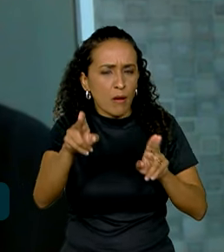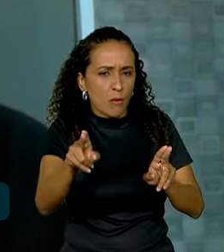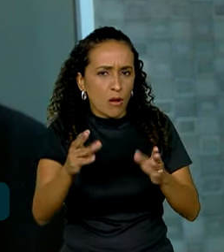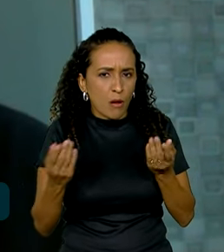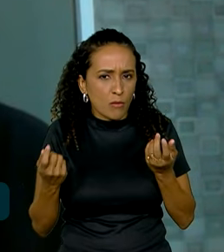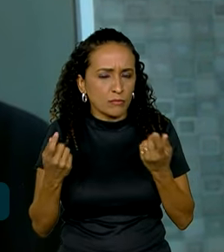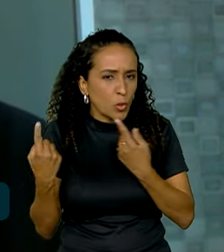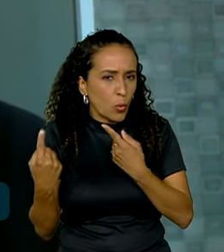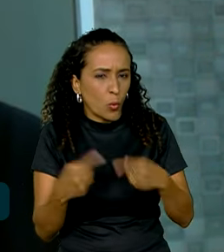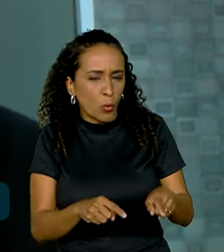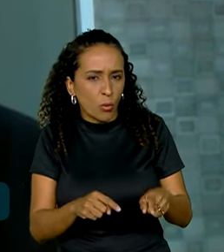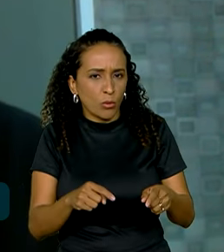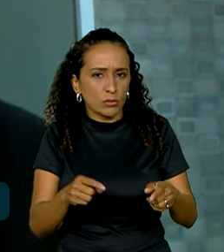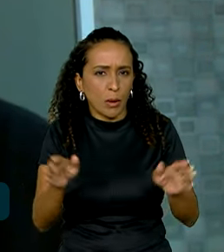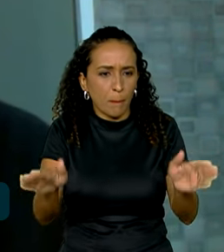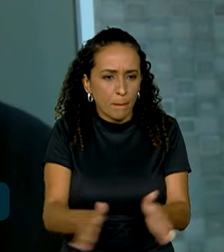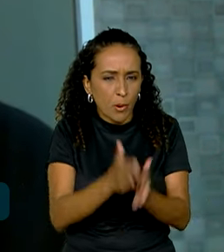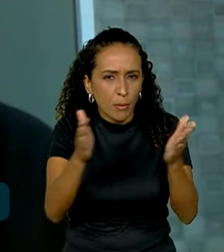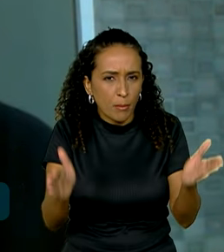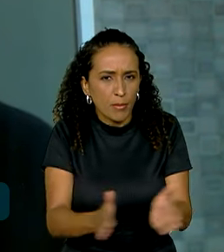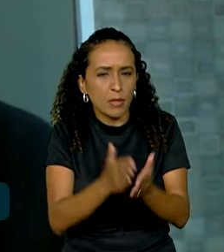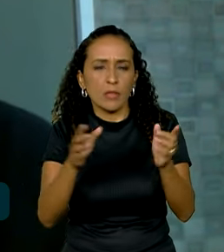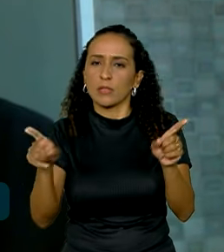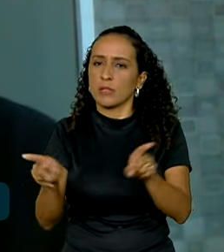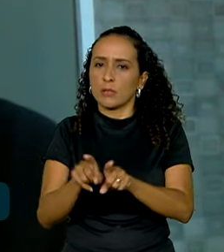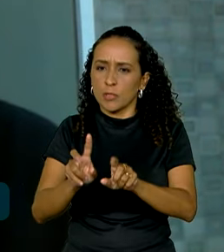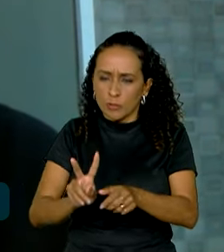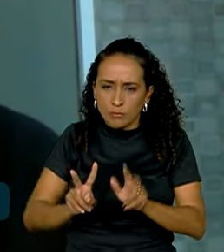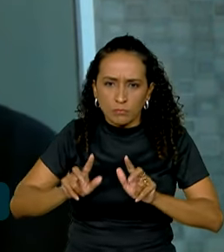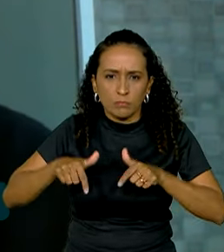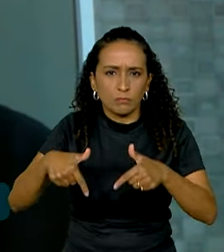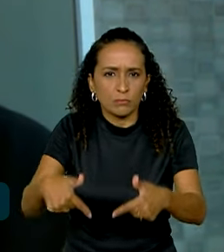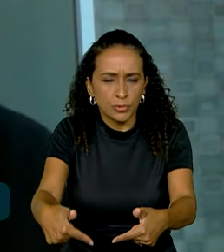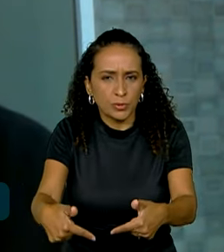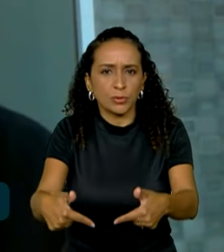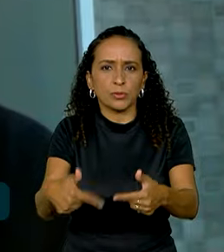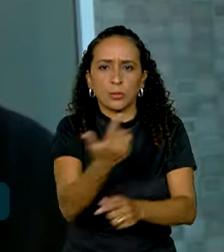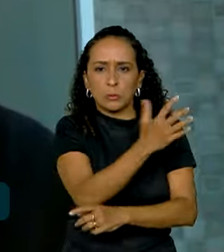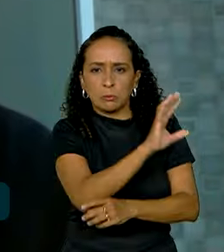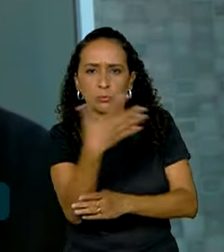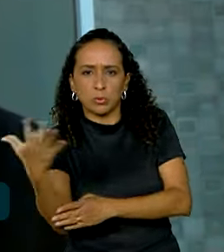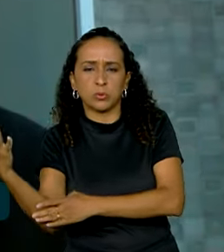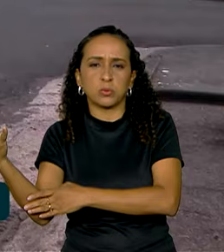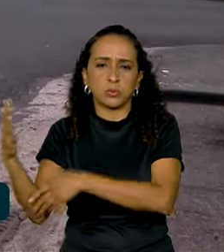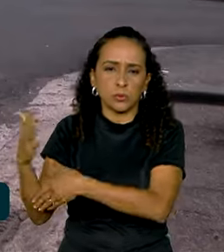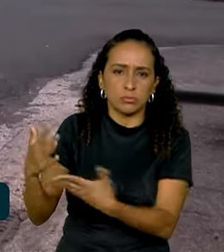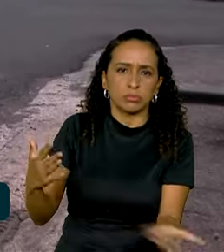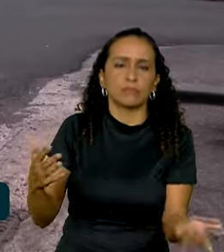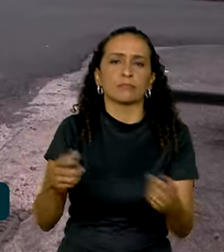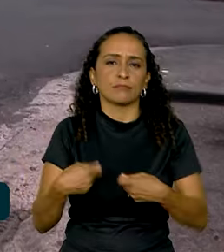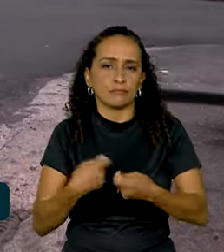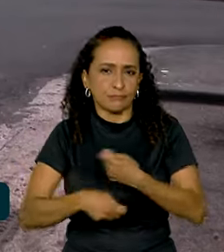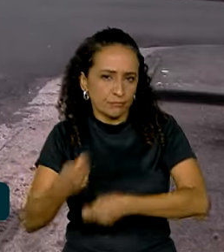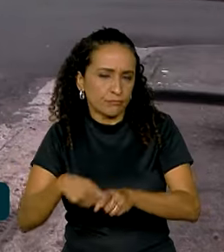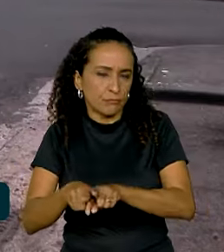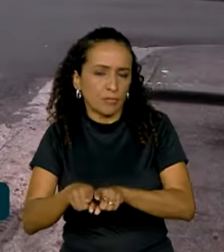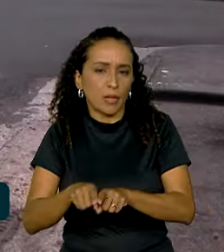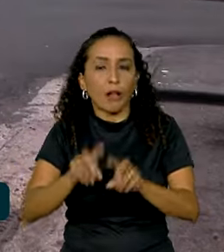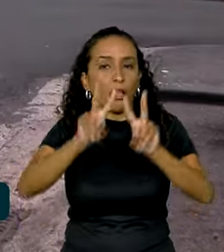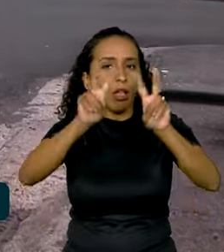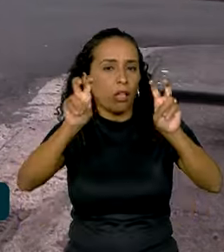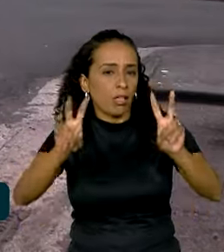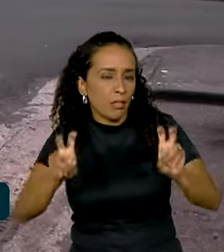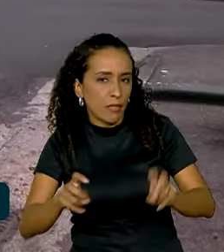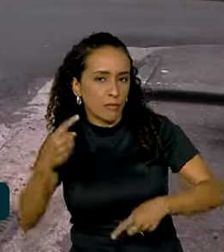pobreza, enfrentamento à devastação ecológica dos seus recursos. Entre os temas que devem